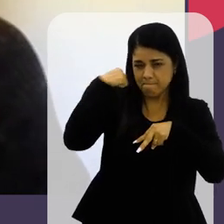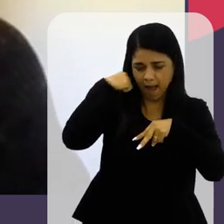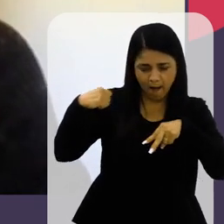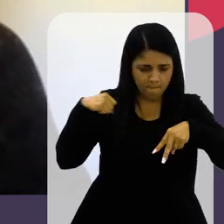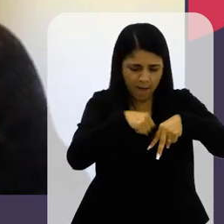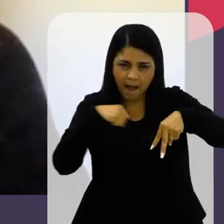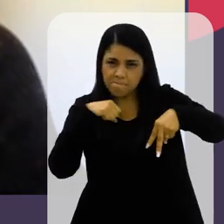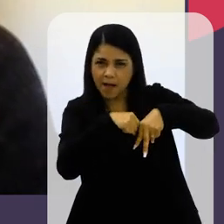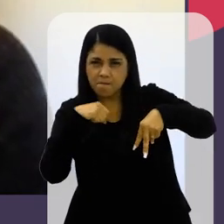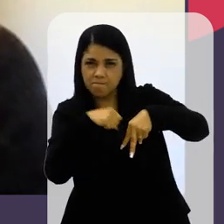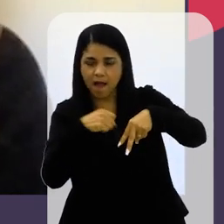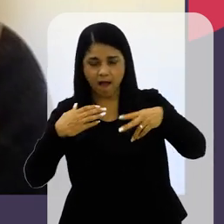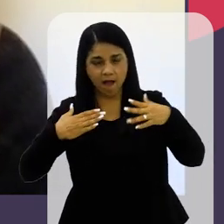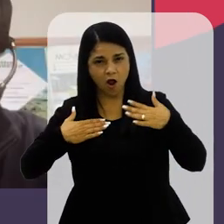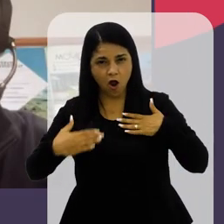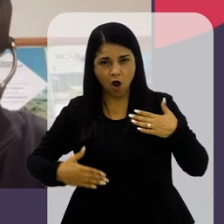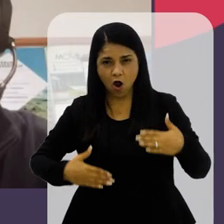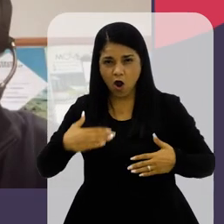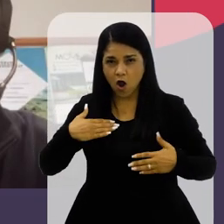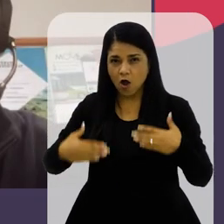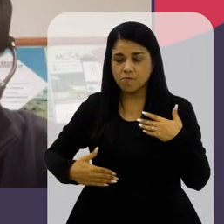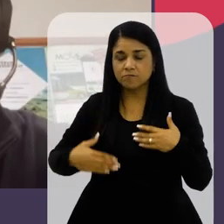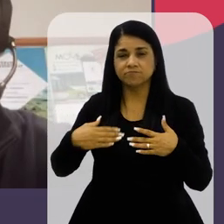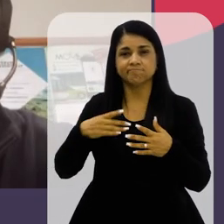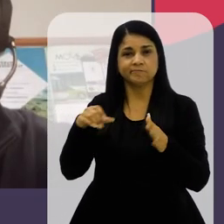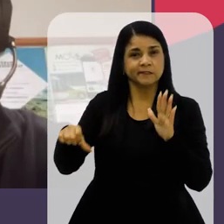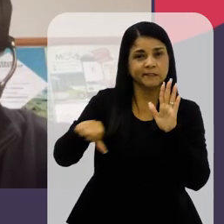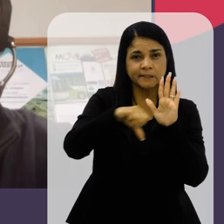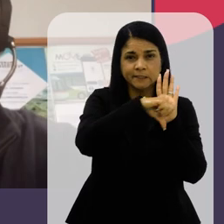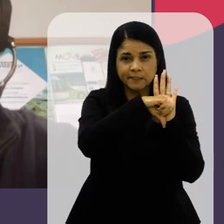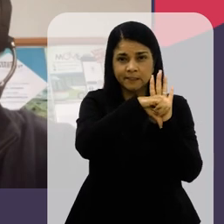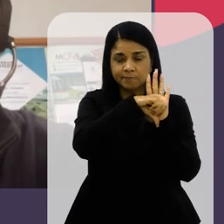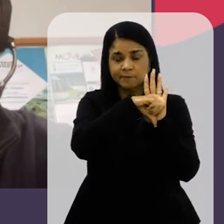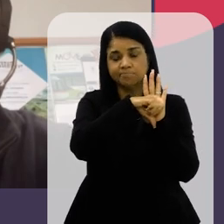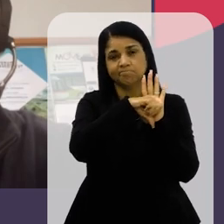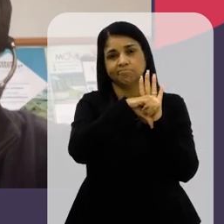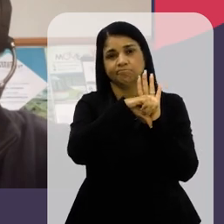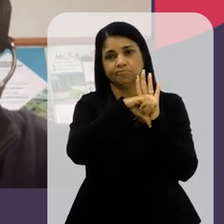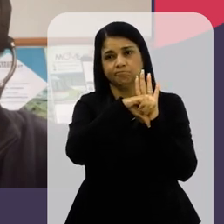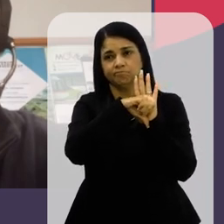ameaça, lesão corporal Esses tipos de crimes mais voltados